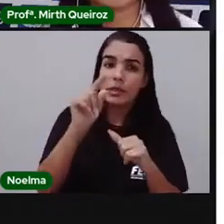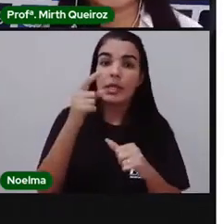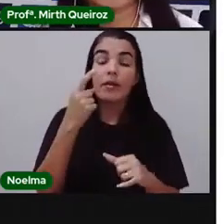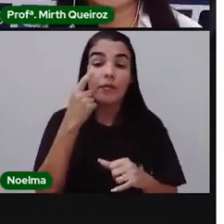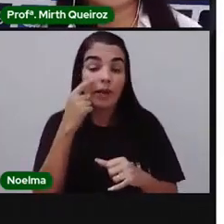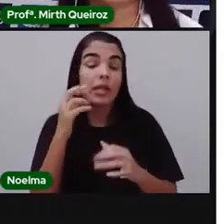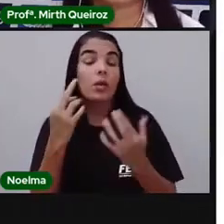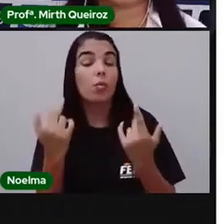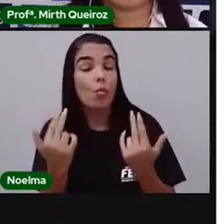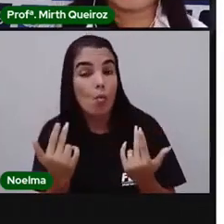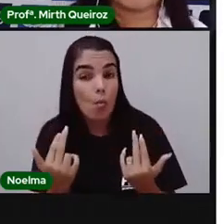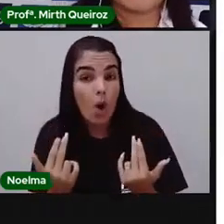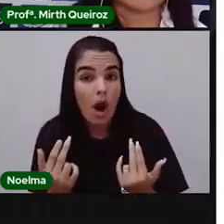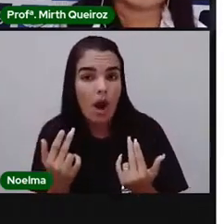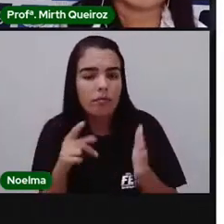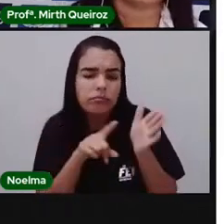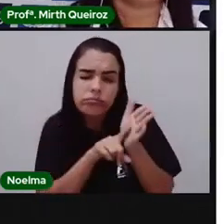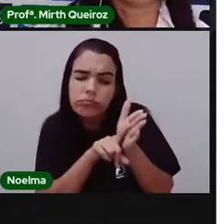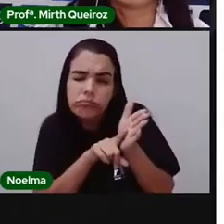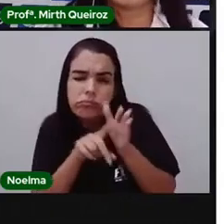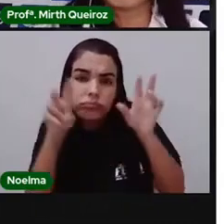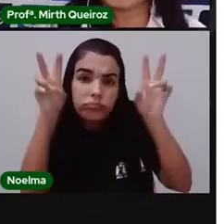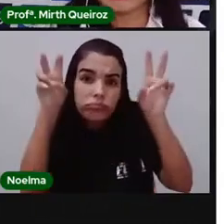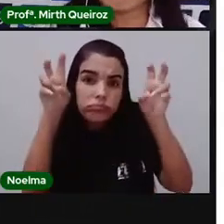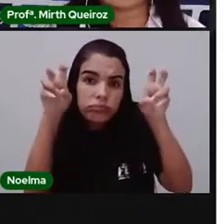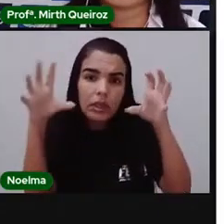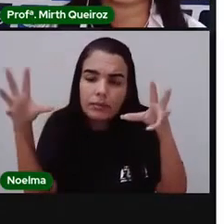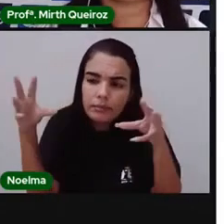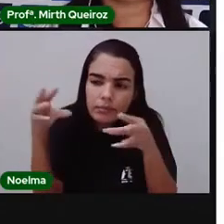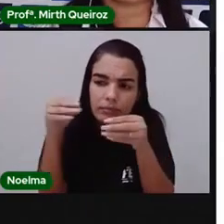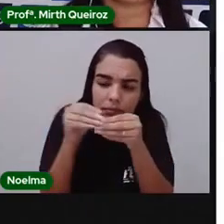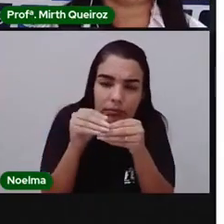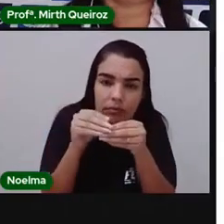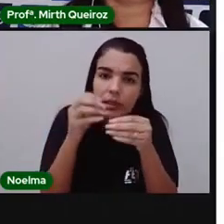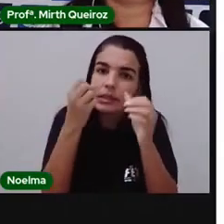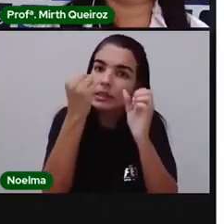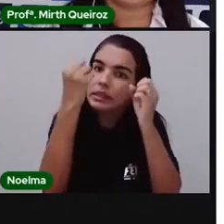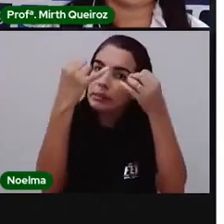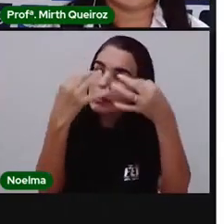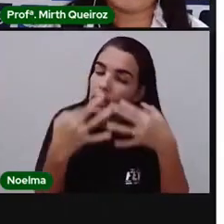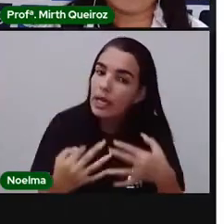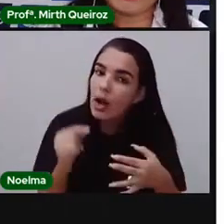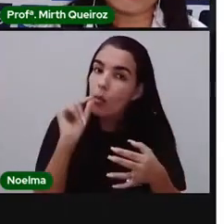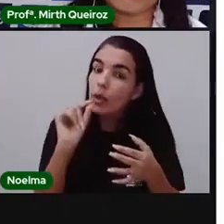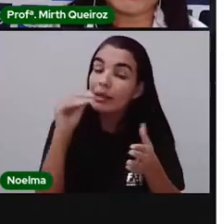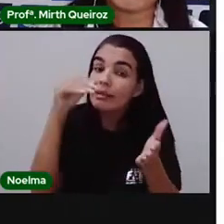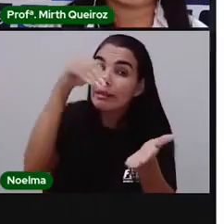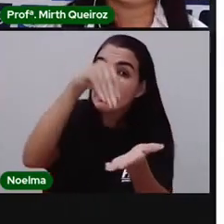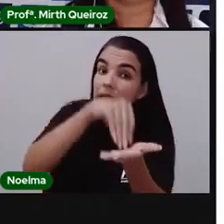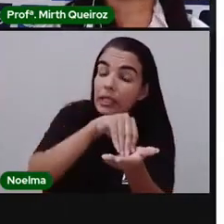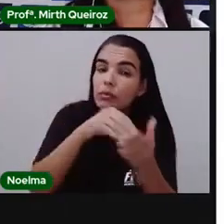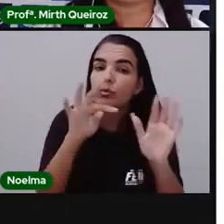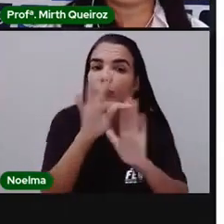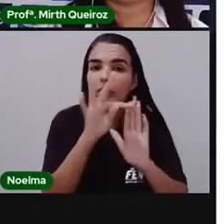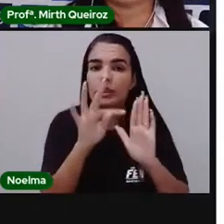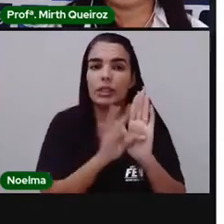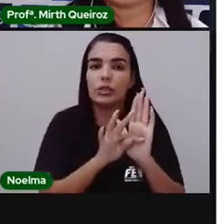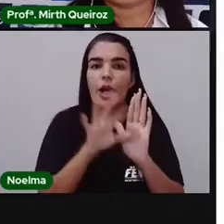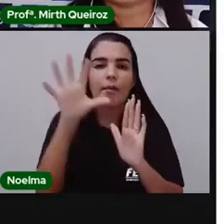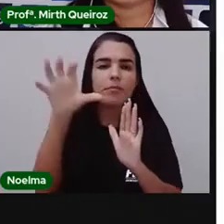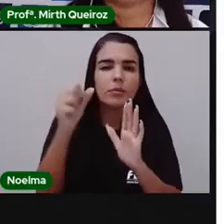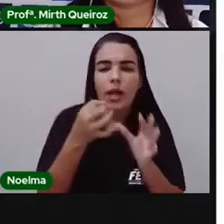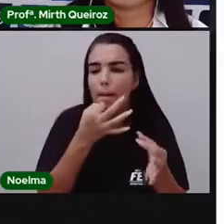vão fazer da mesma forma. Vocês vão analisar o tema, enxutar, falar só sobre o que estava realmente no texto, buscar